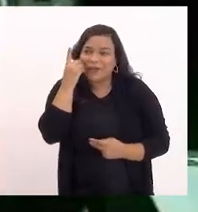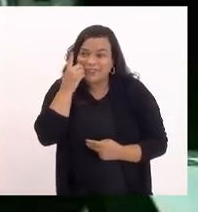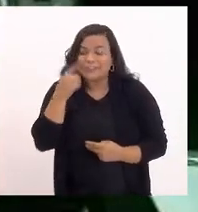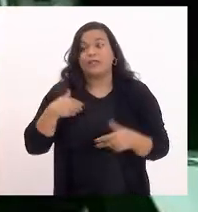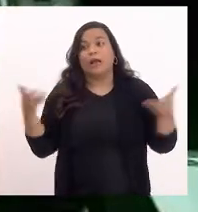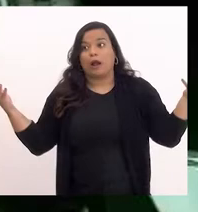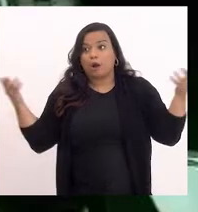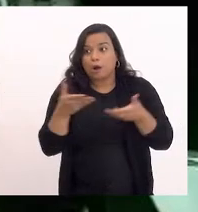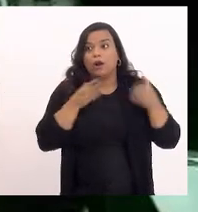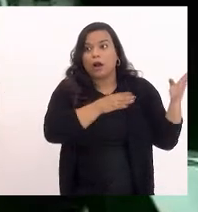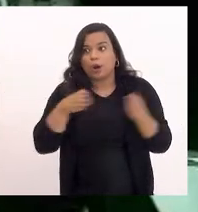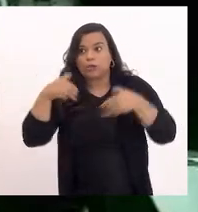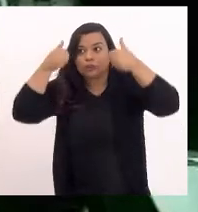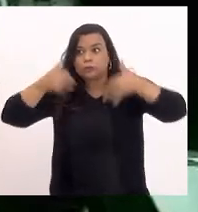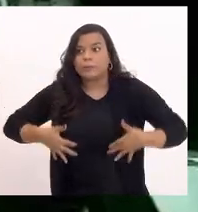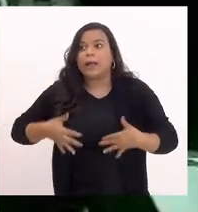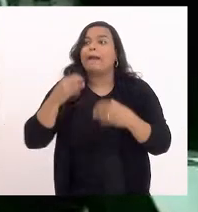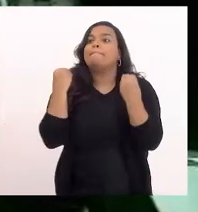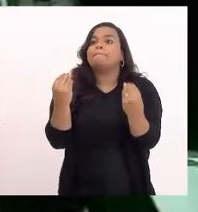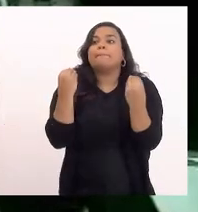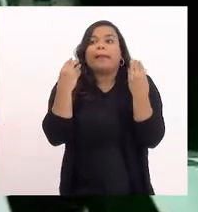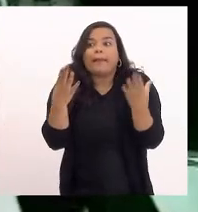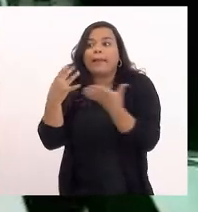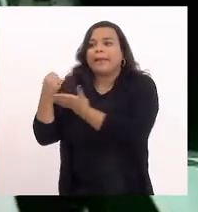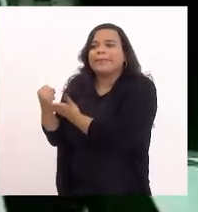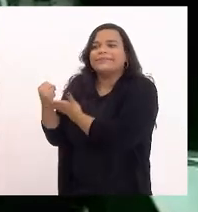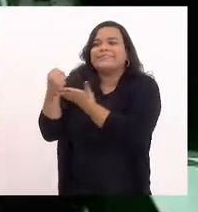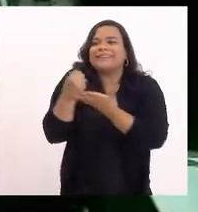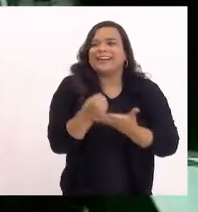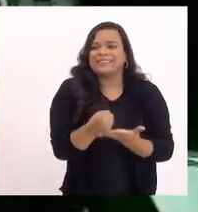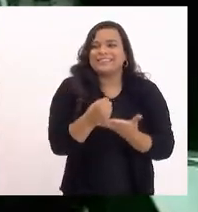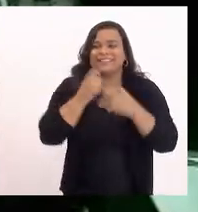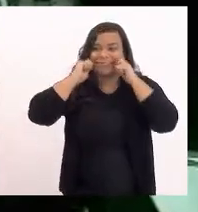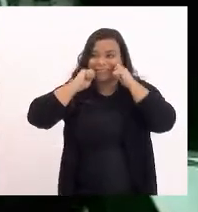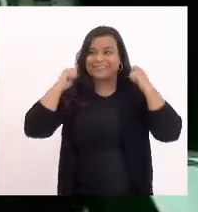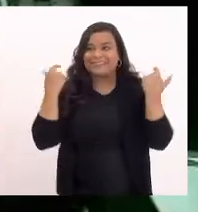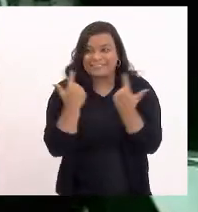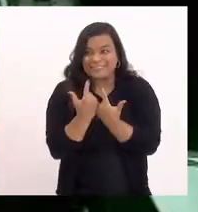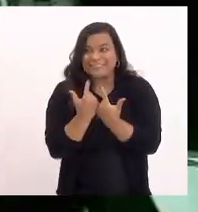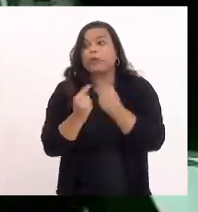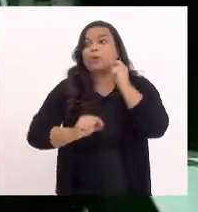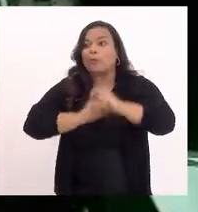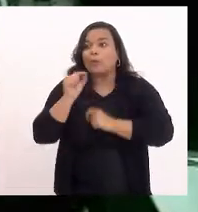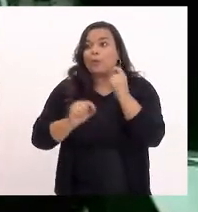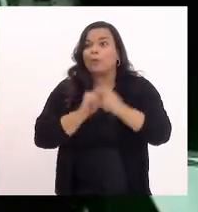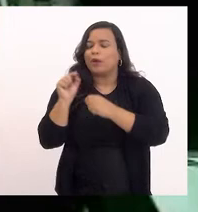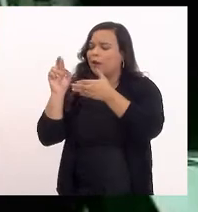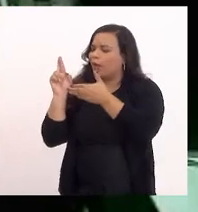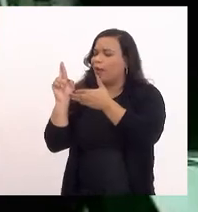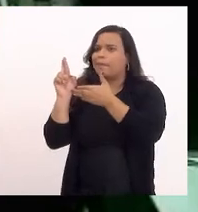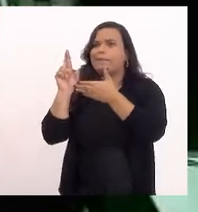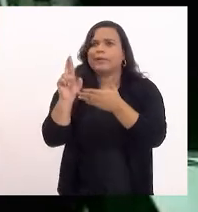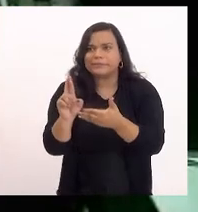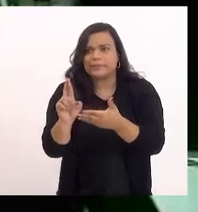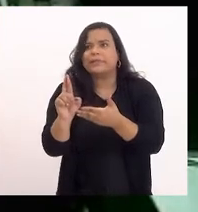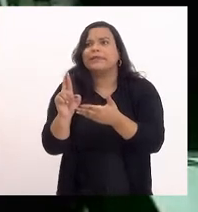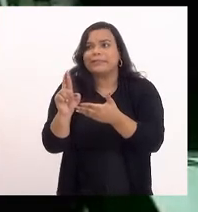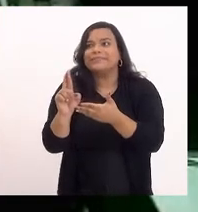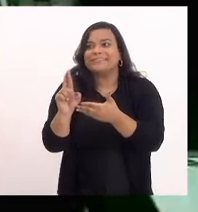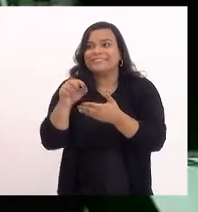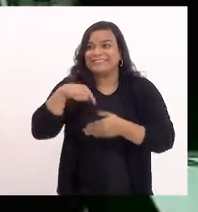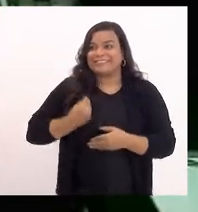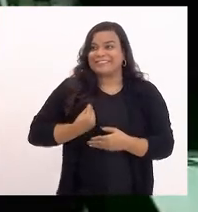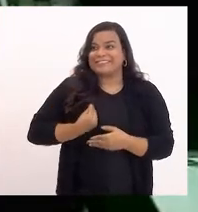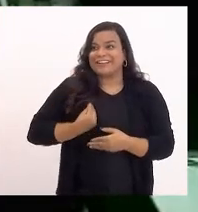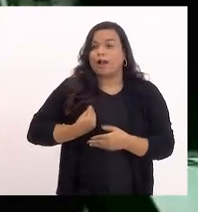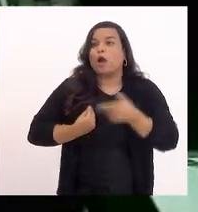ordem justamente para trazer um pouco a Assembleia Legislativa que representou a estada no dia